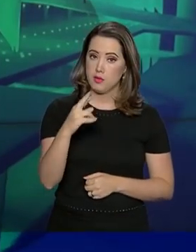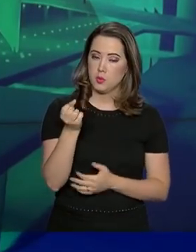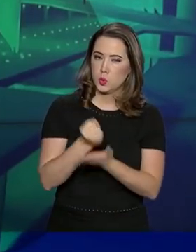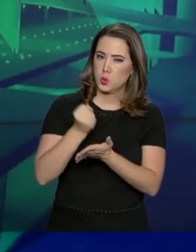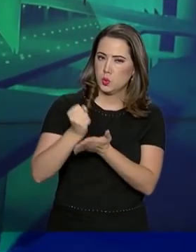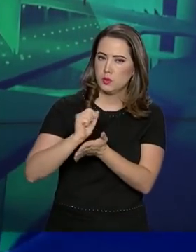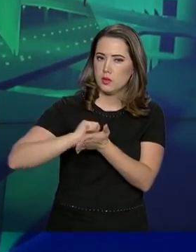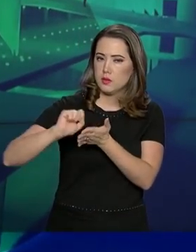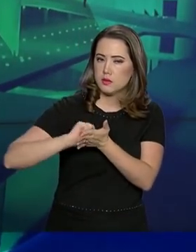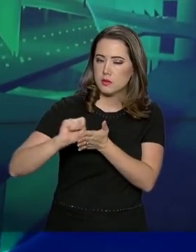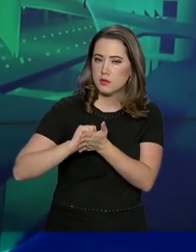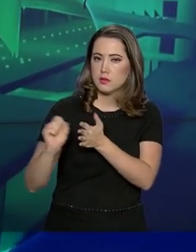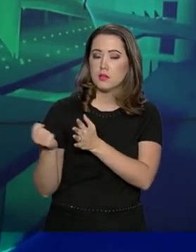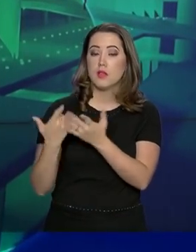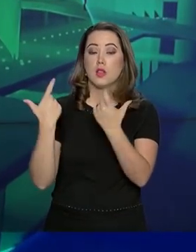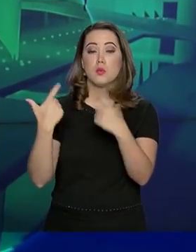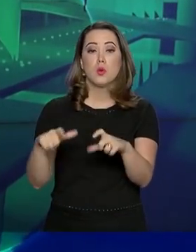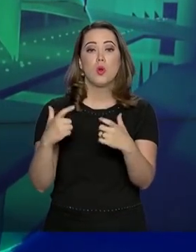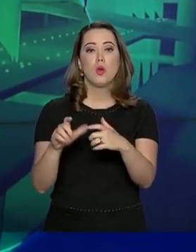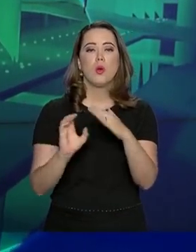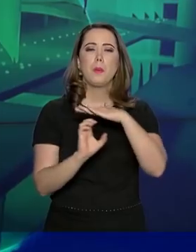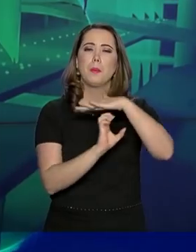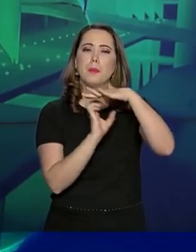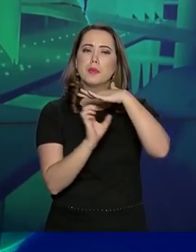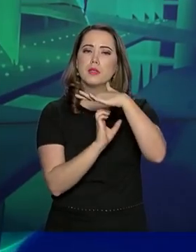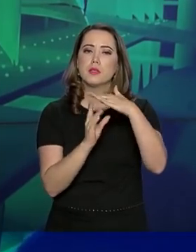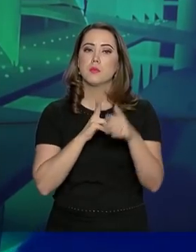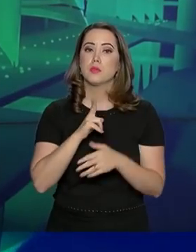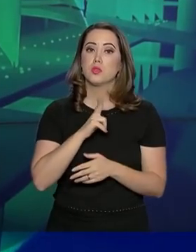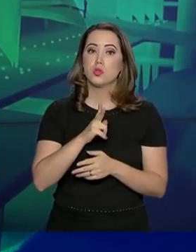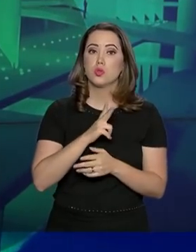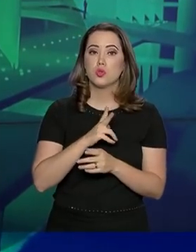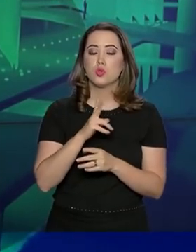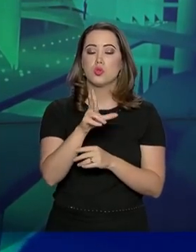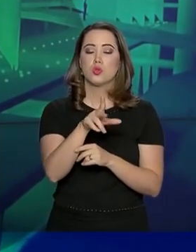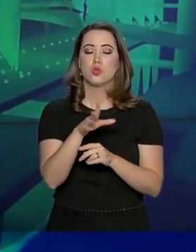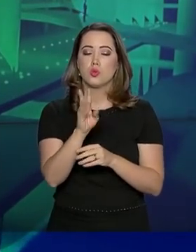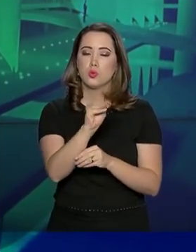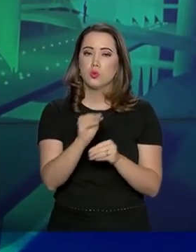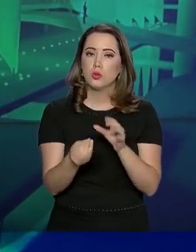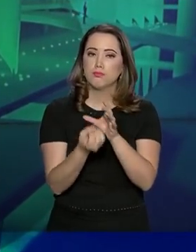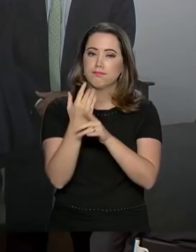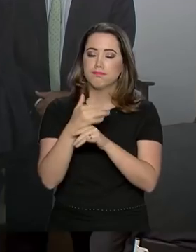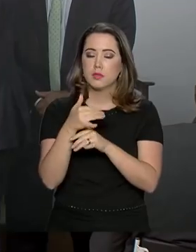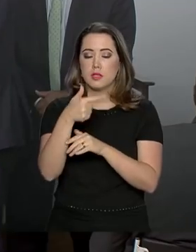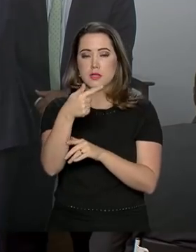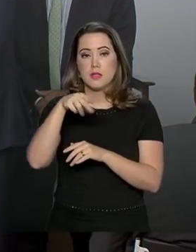assinados para a concessão de mais de 7 mil quilômetros de linhas de transmissão de energia.